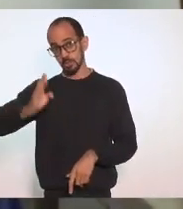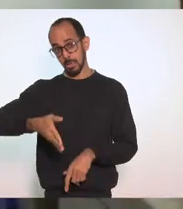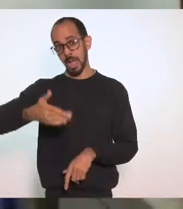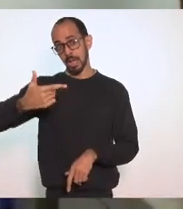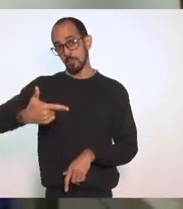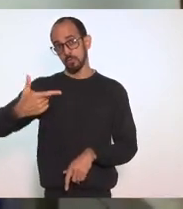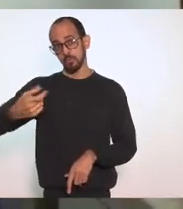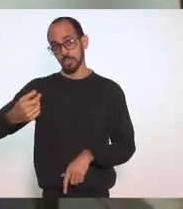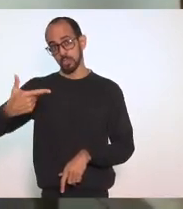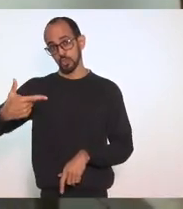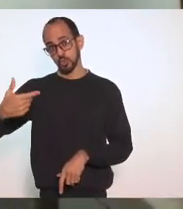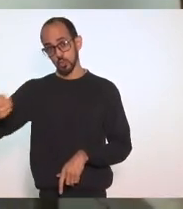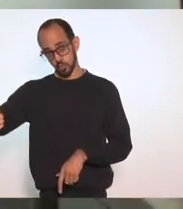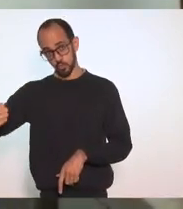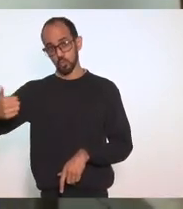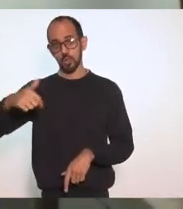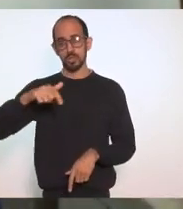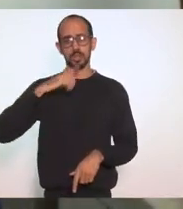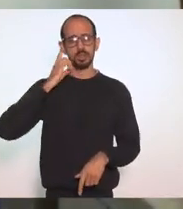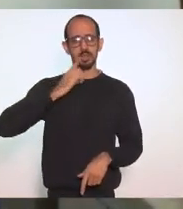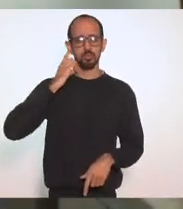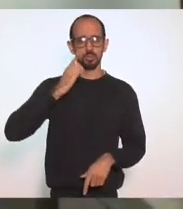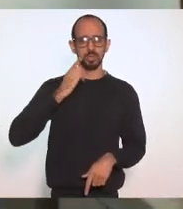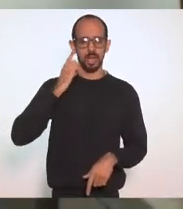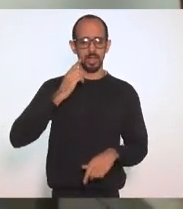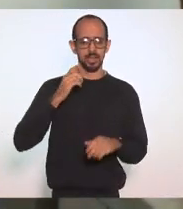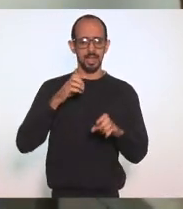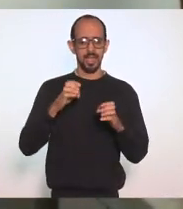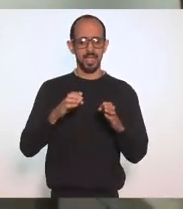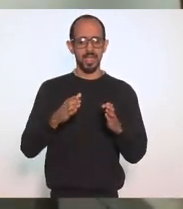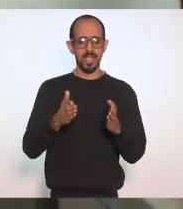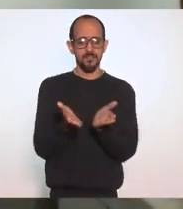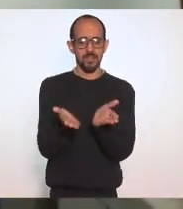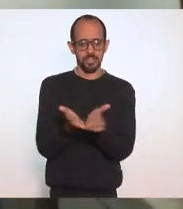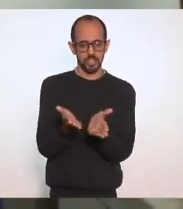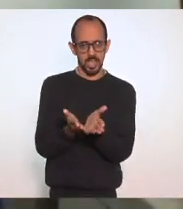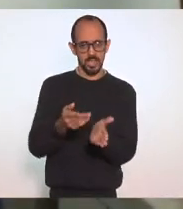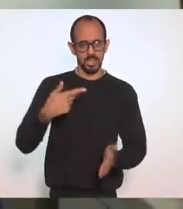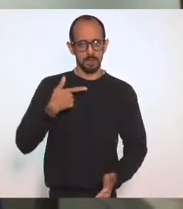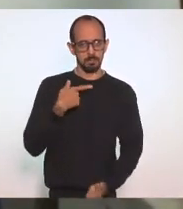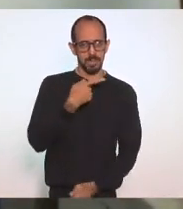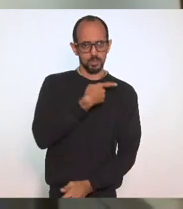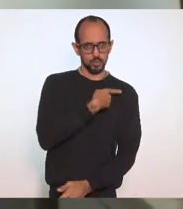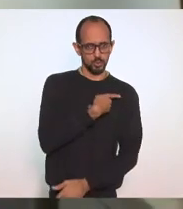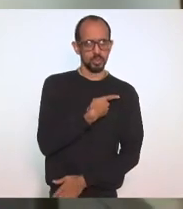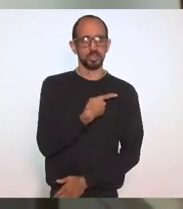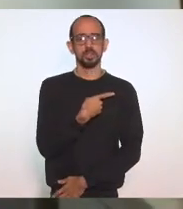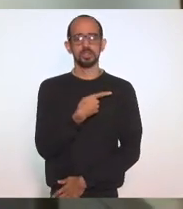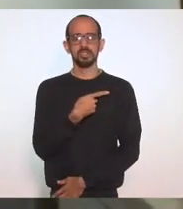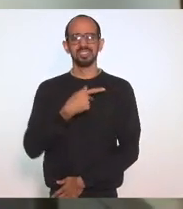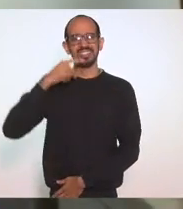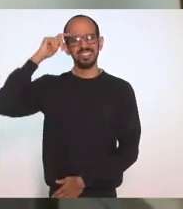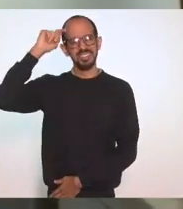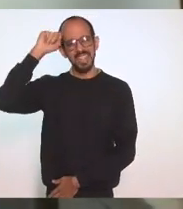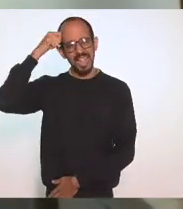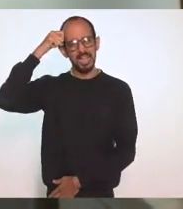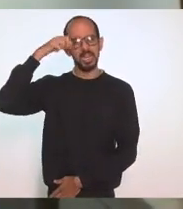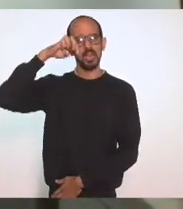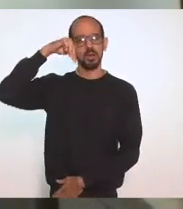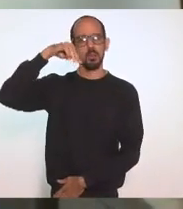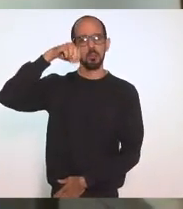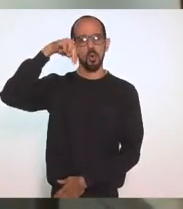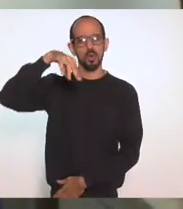De autoria Da deputada Evangélica Pastora Negra Mônica